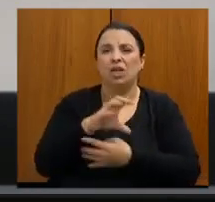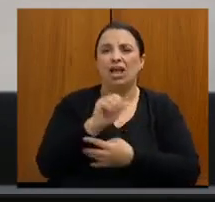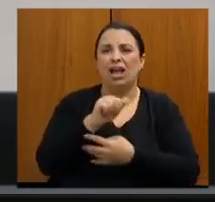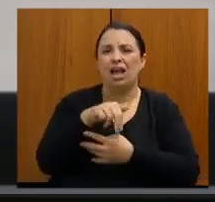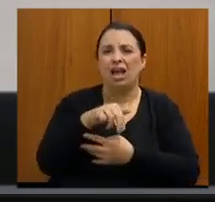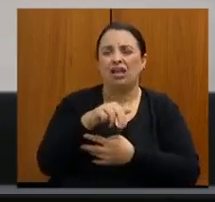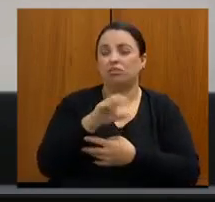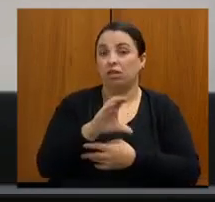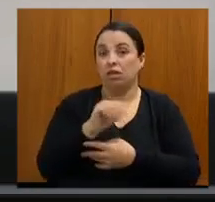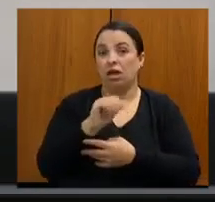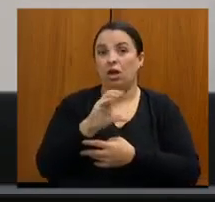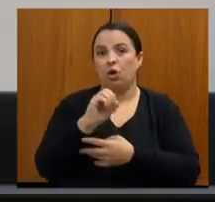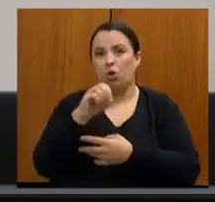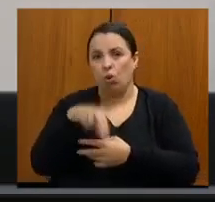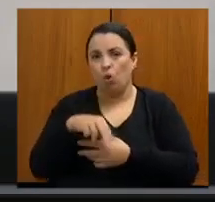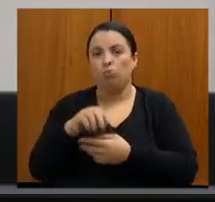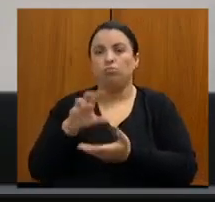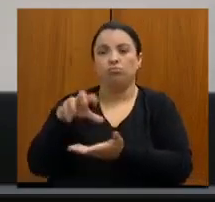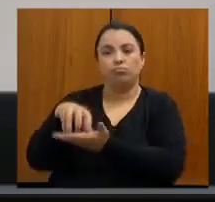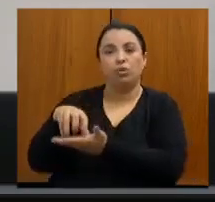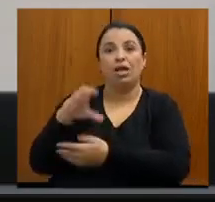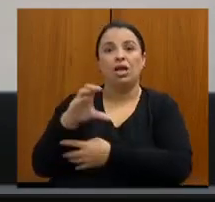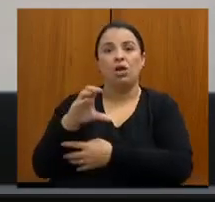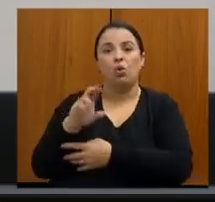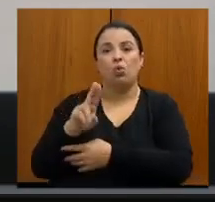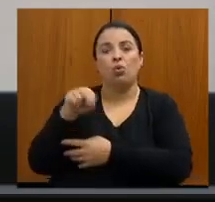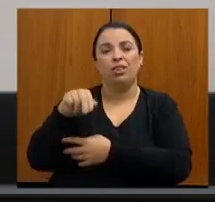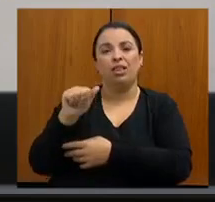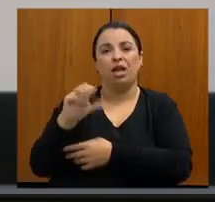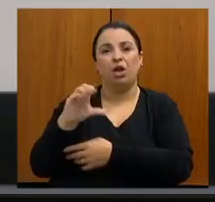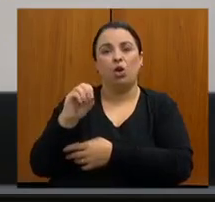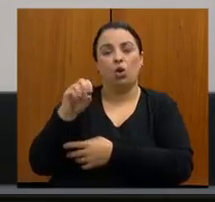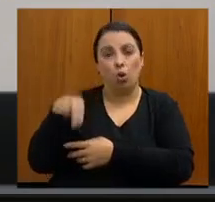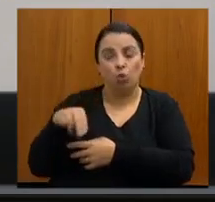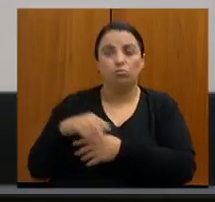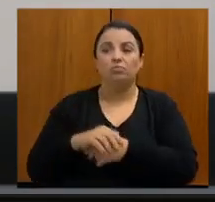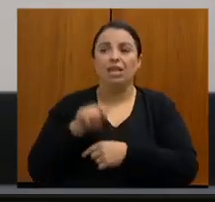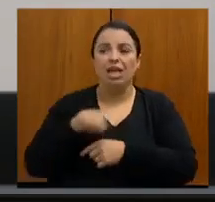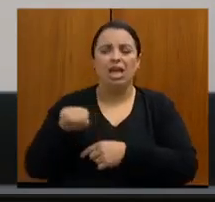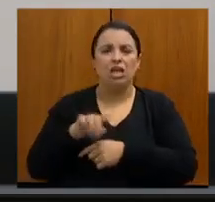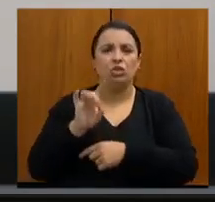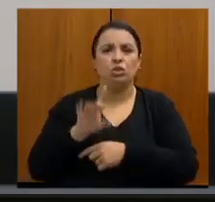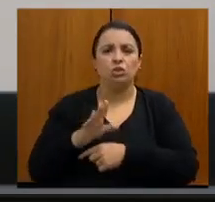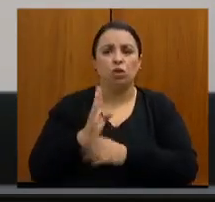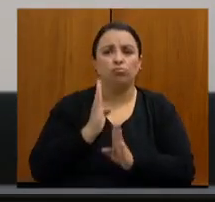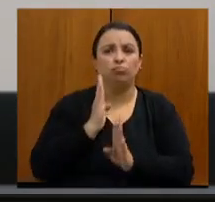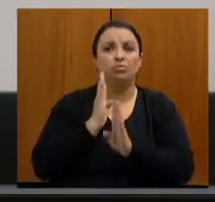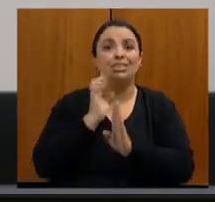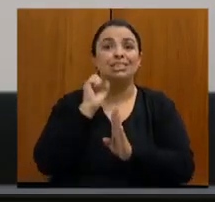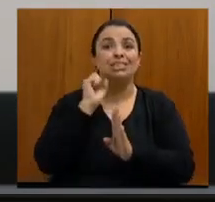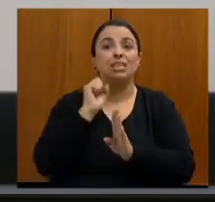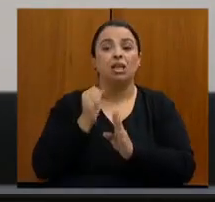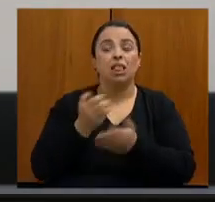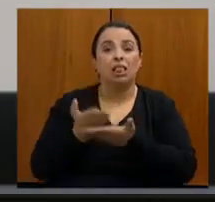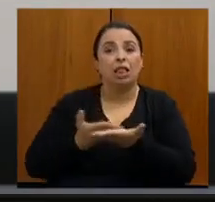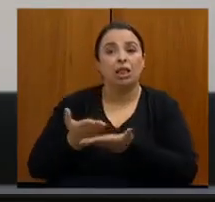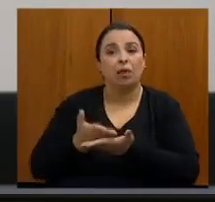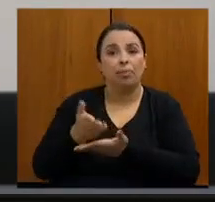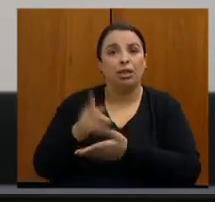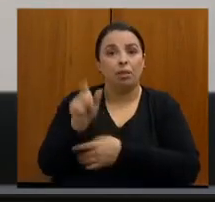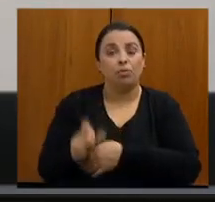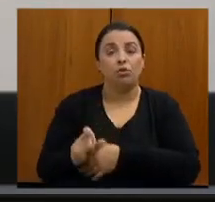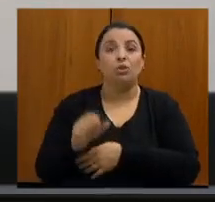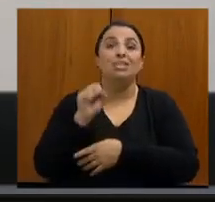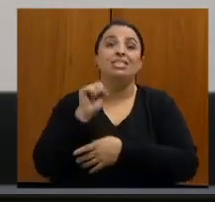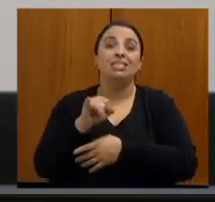UNACOM, eles só recebem o paciente com o diagnóstico definitivo, com o anatomo patológico. Isso eu sou testemunha porque eu trabalho em